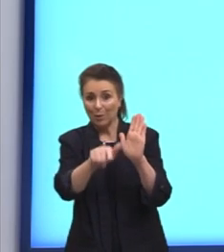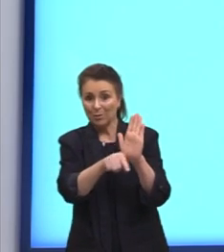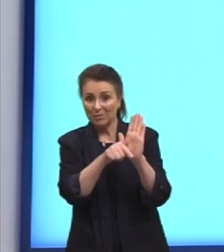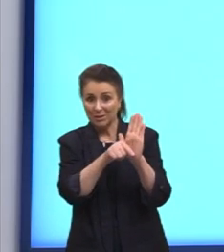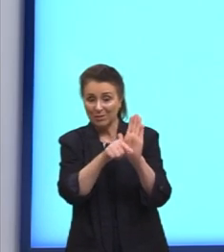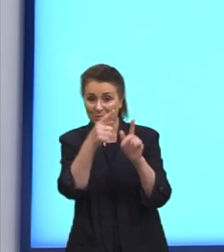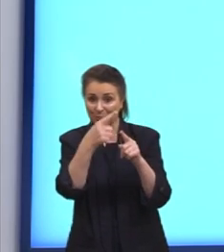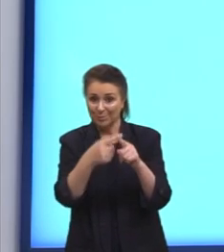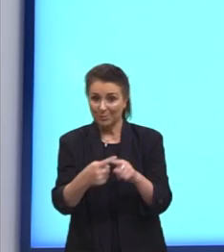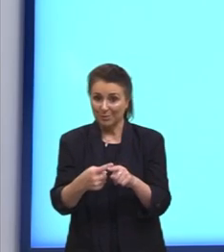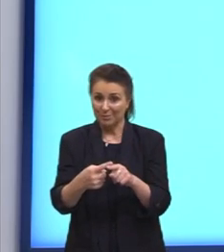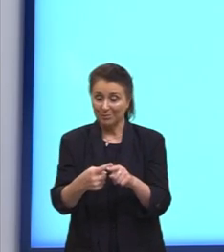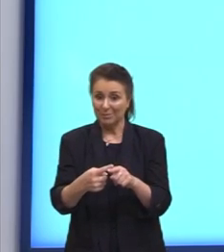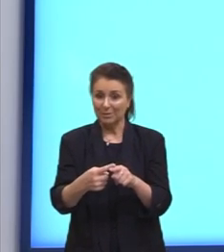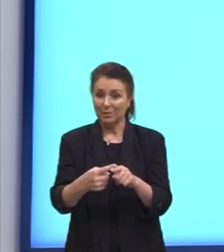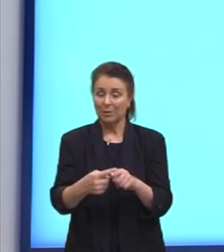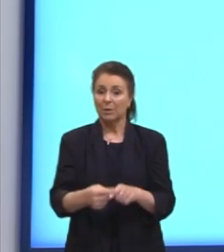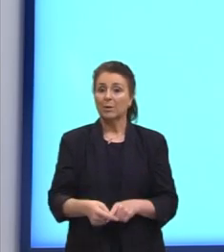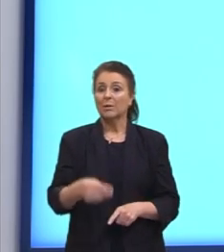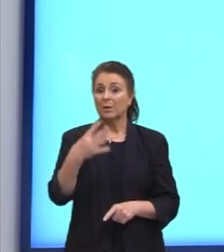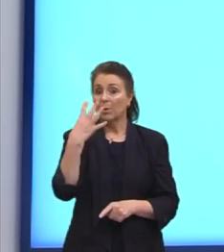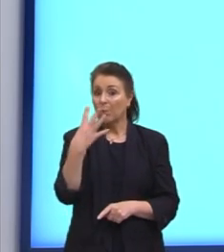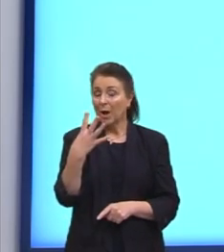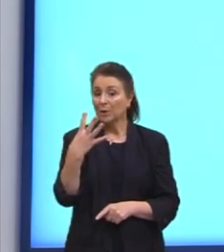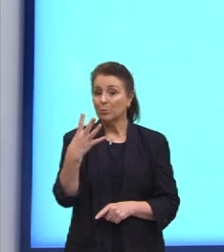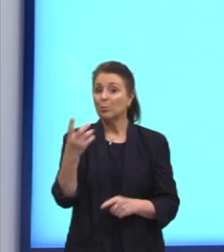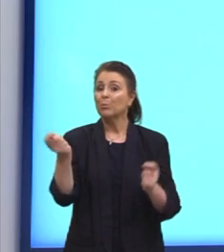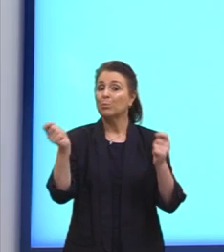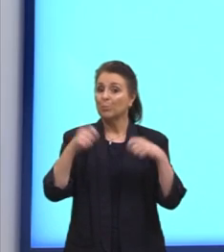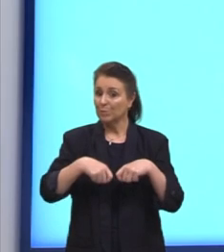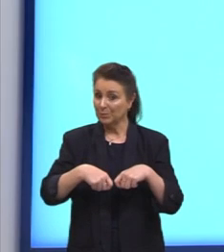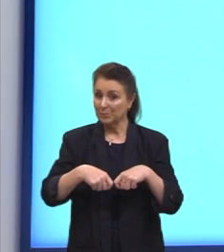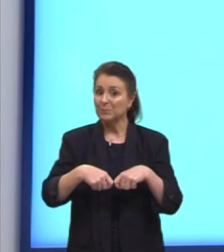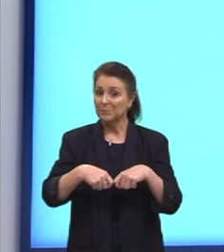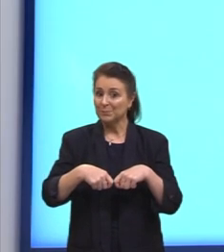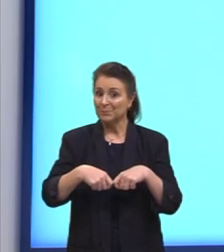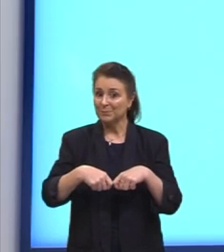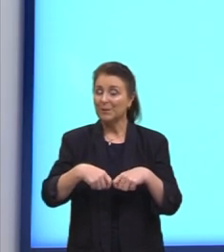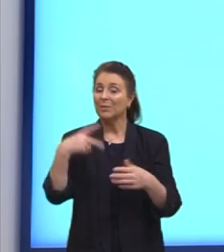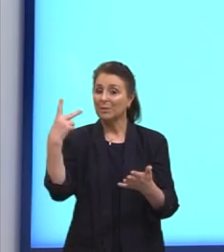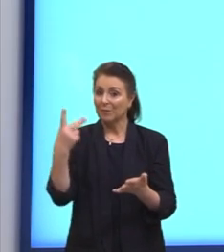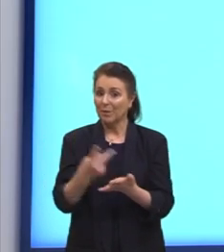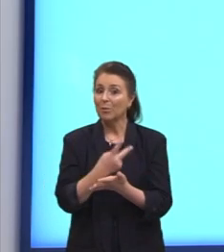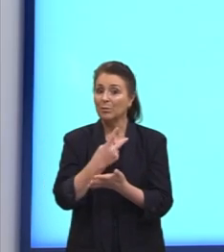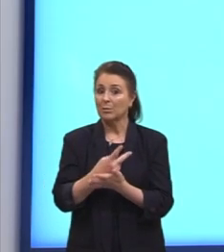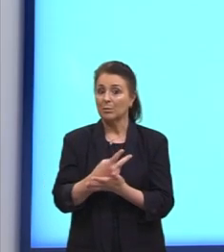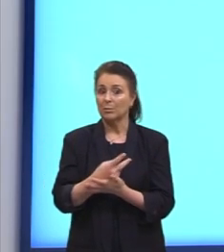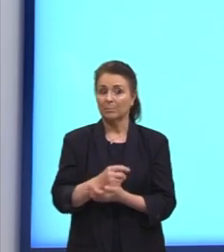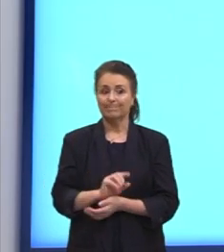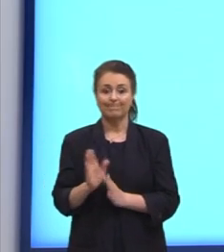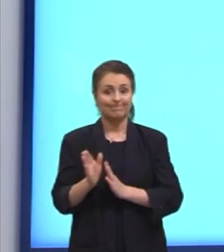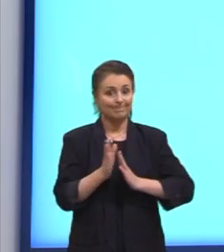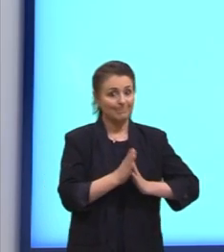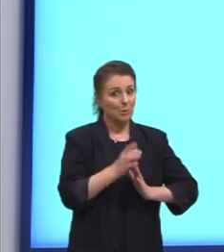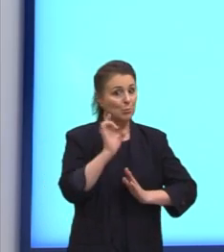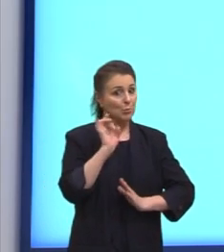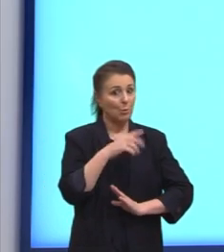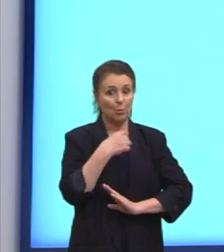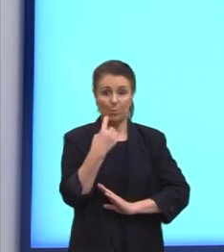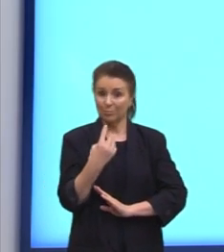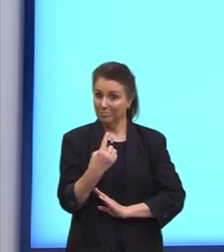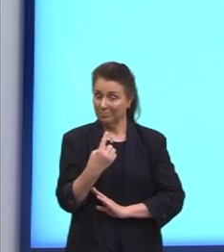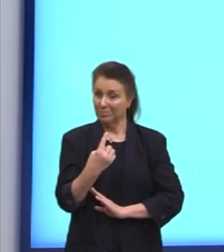temos ali quatro possibilidades para ocorrer, né? E somente um deles, que é o nosso